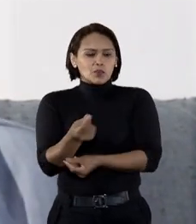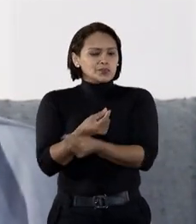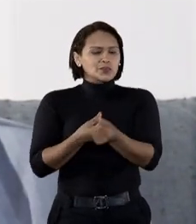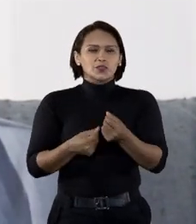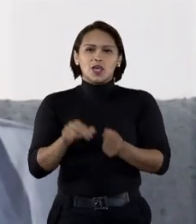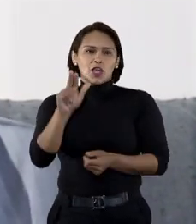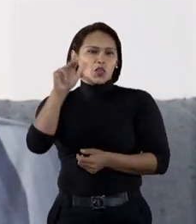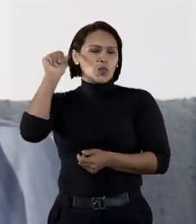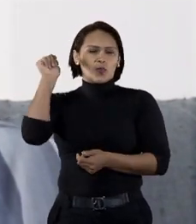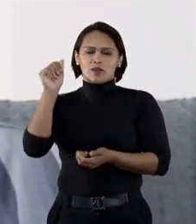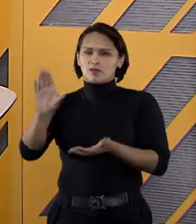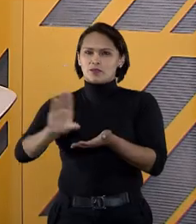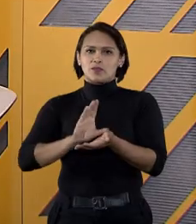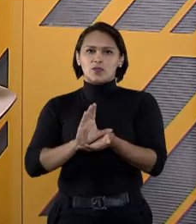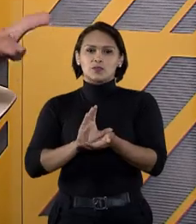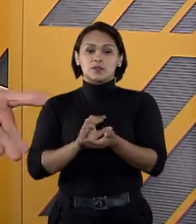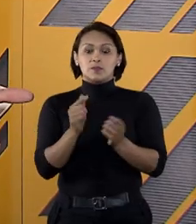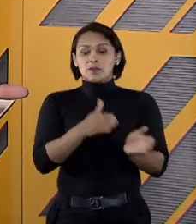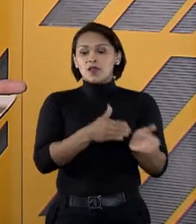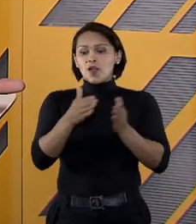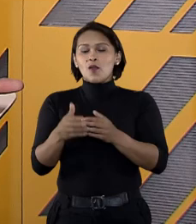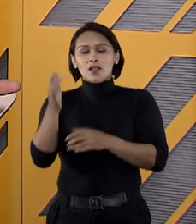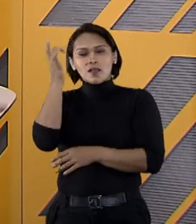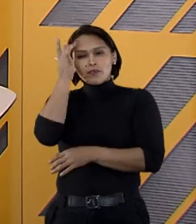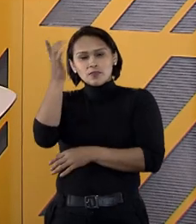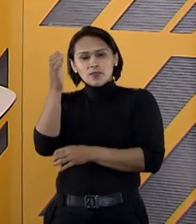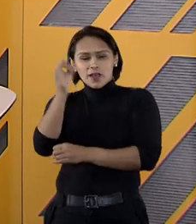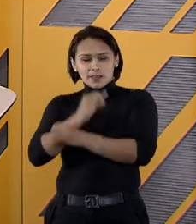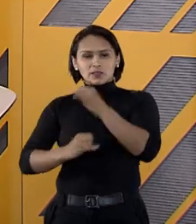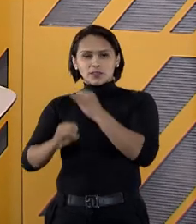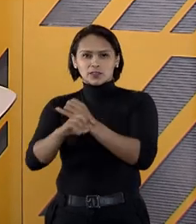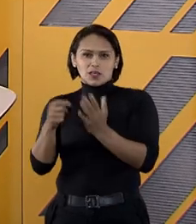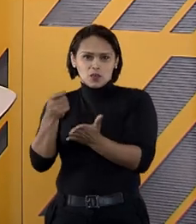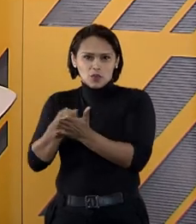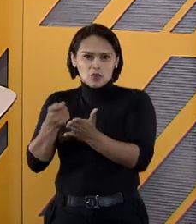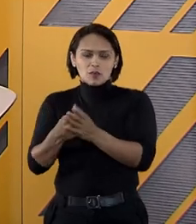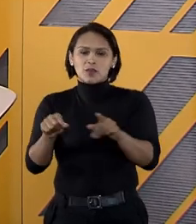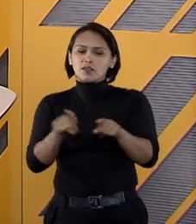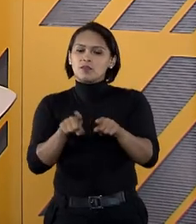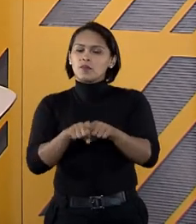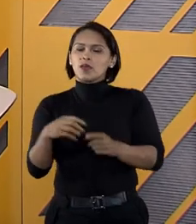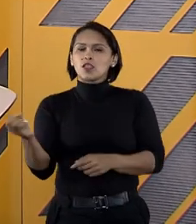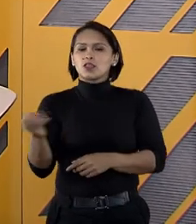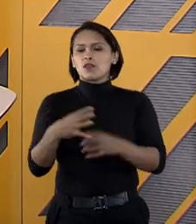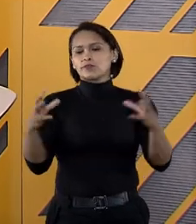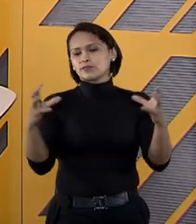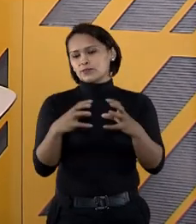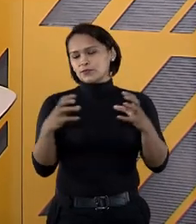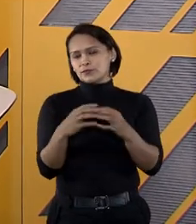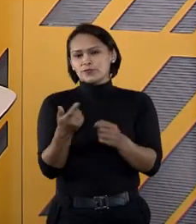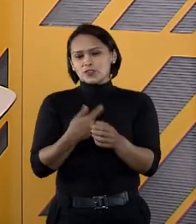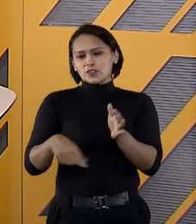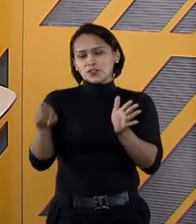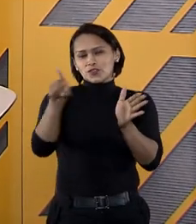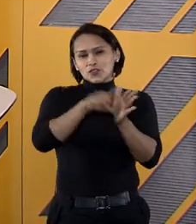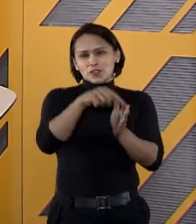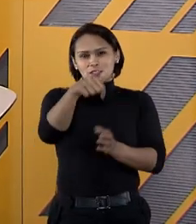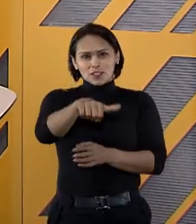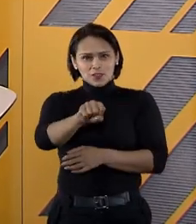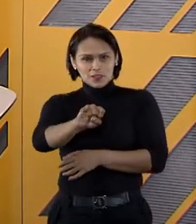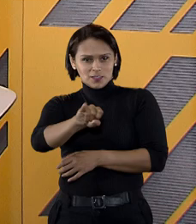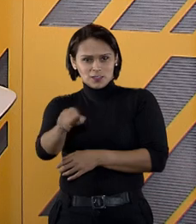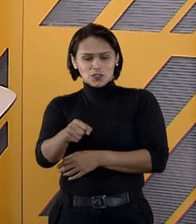é um dinheiro que não volta. Ao lado das facilidades do consumo virtual, surgiram novos conflitos que foram parar no